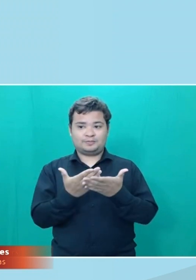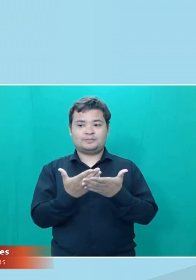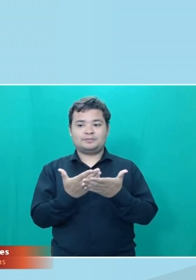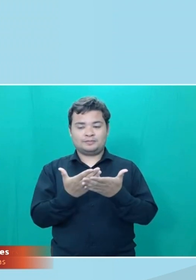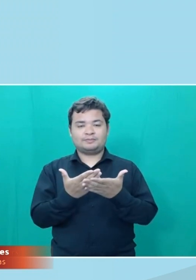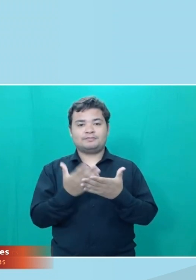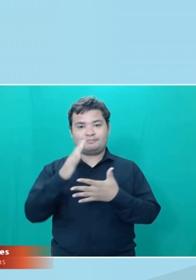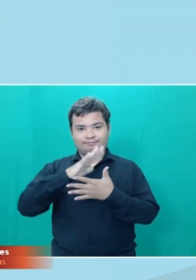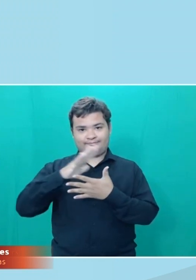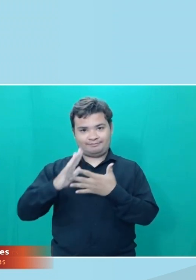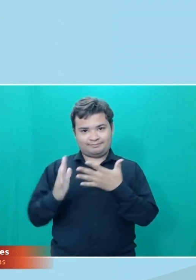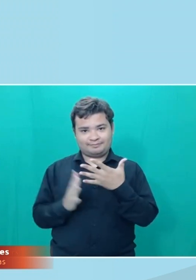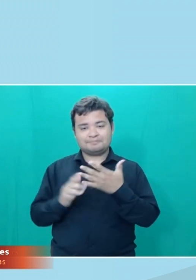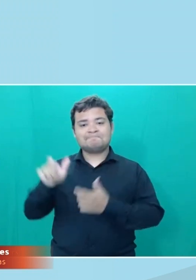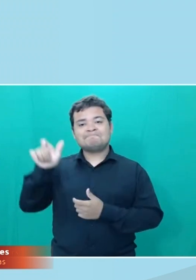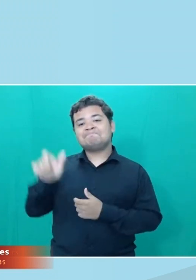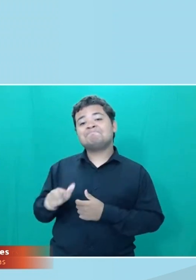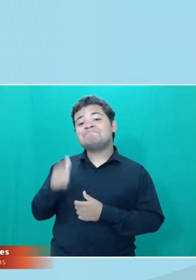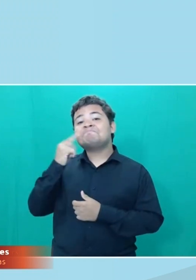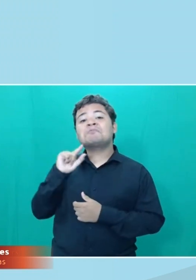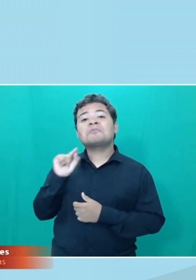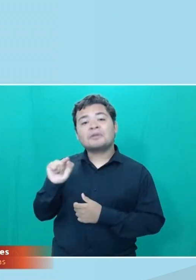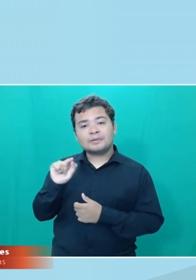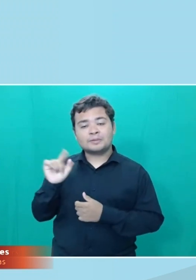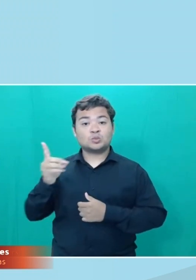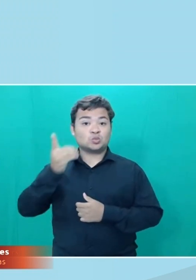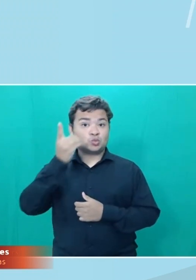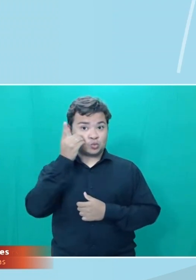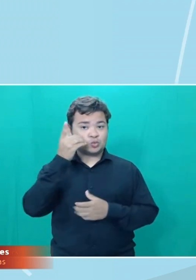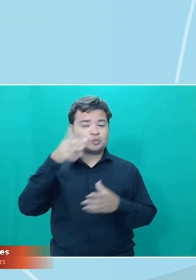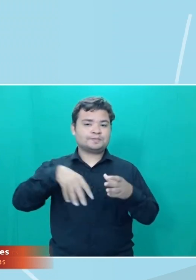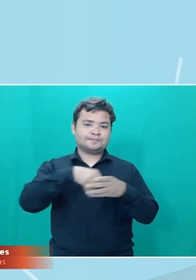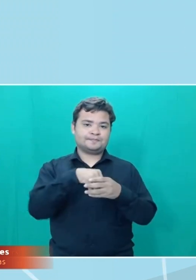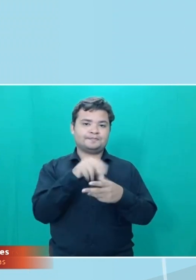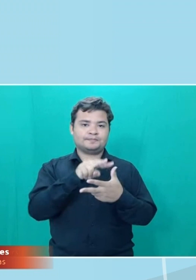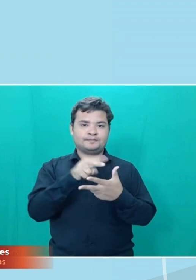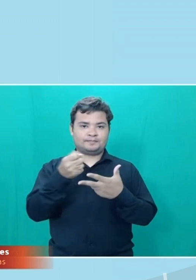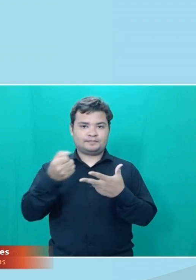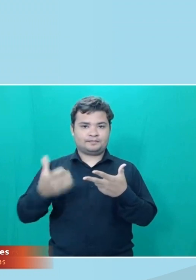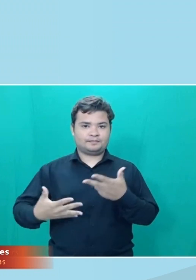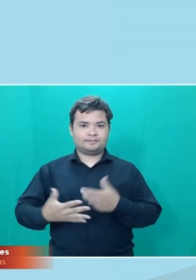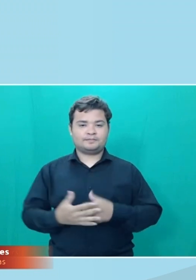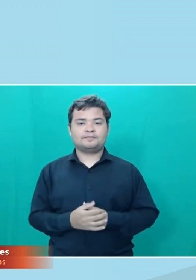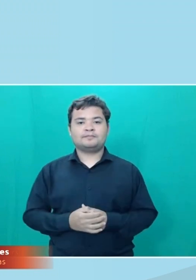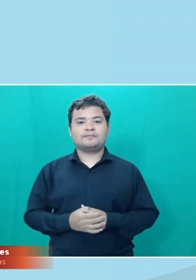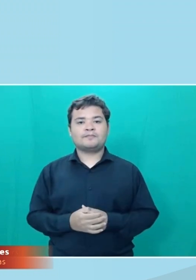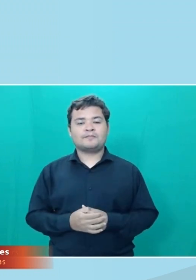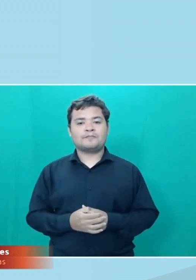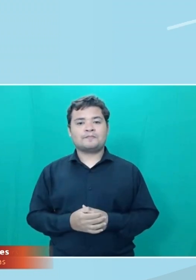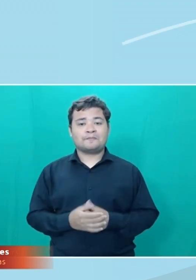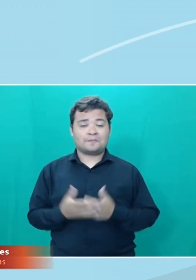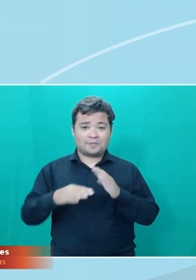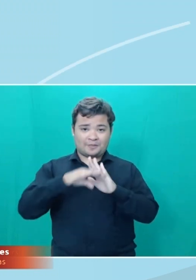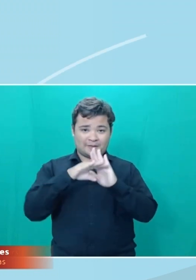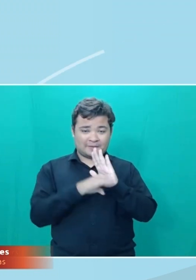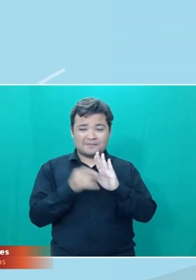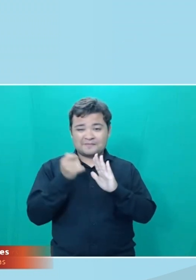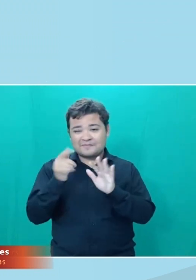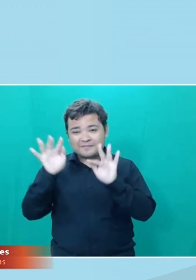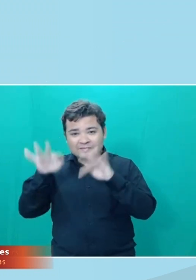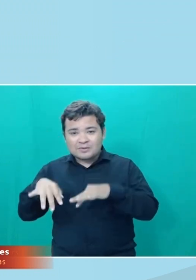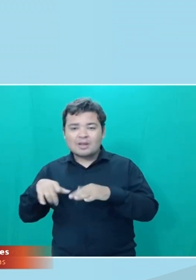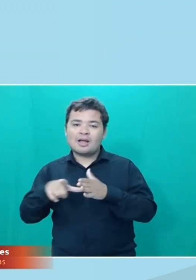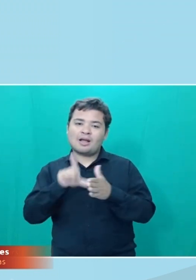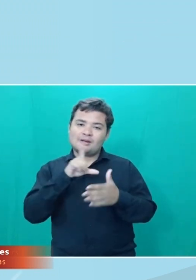para Libras feita pelo Diogo Marques, integrante do LabTAF. Para encerrar o nosso programa, como sempre, eu tenho